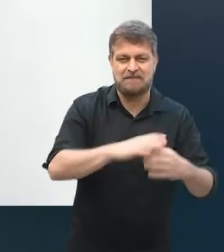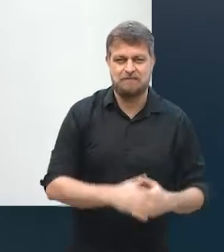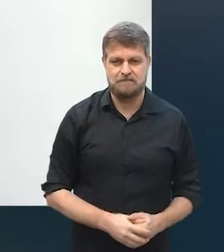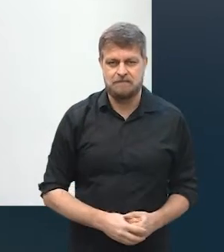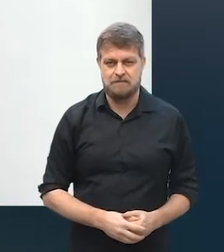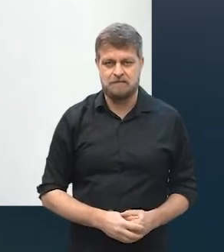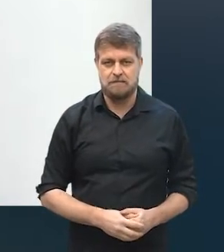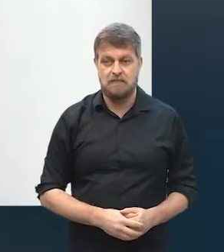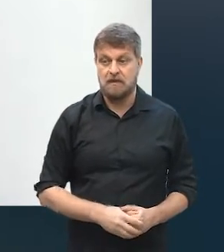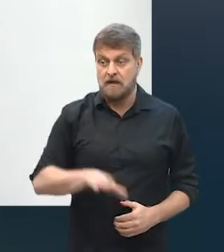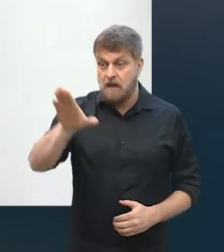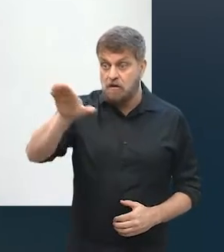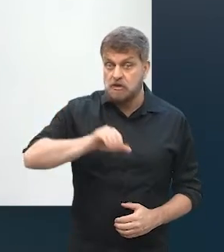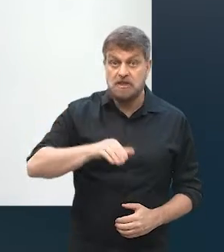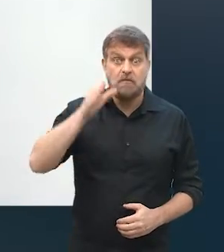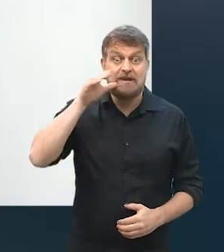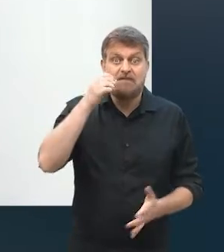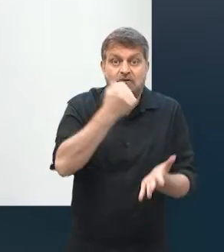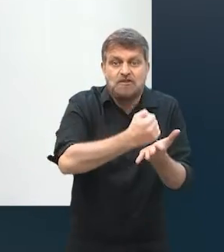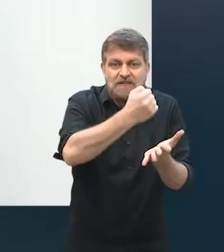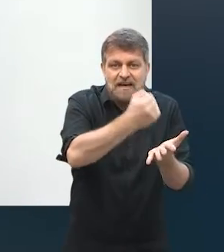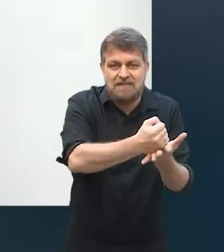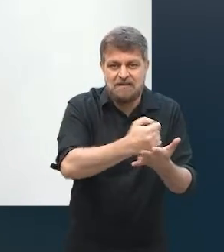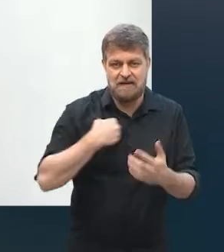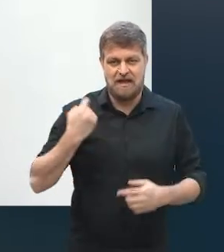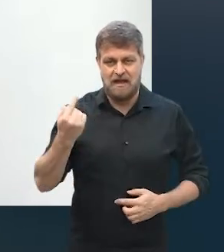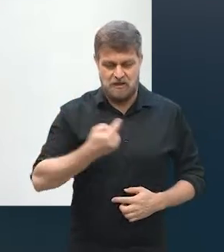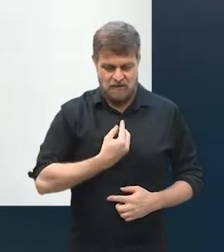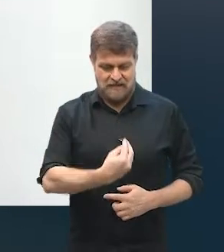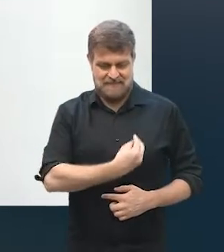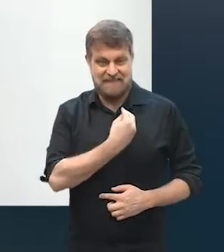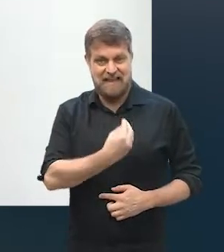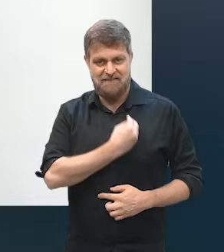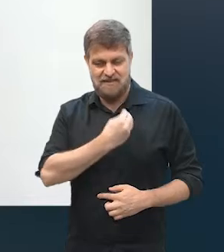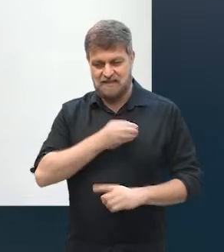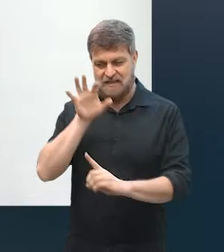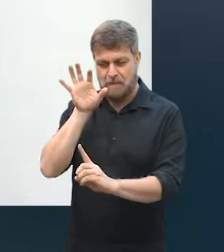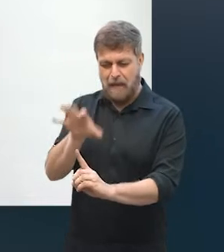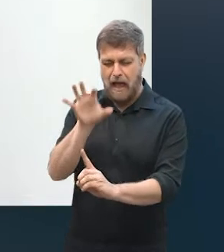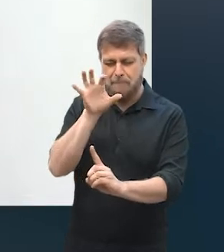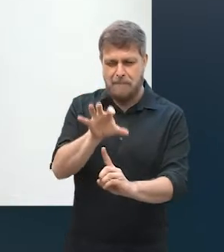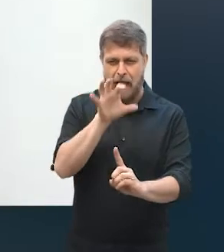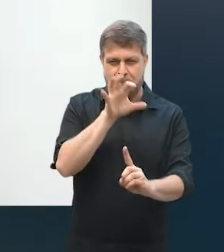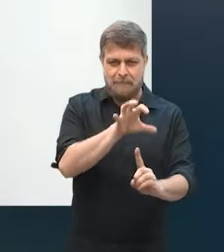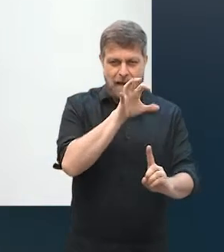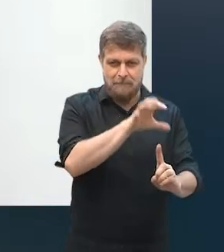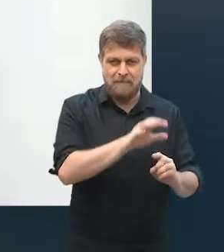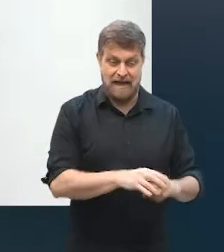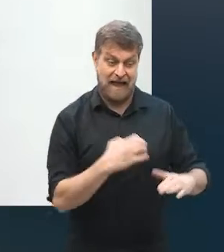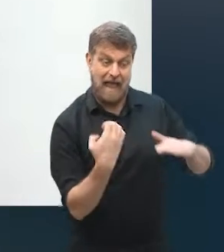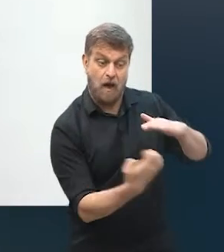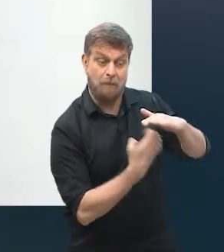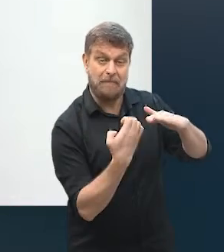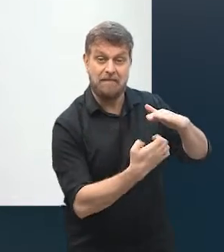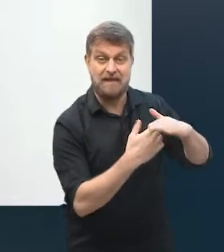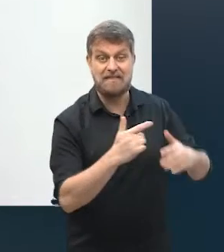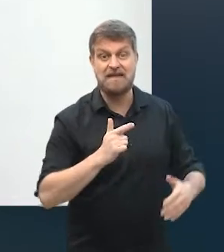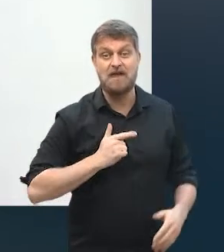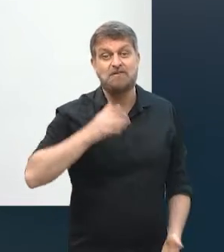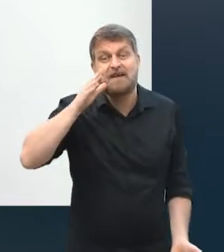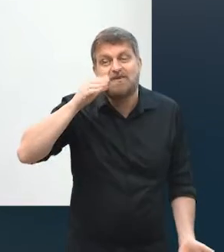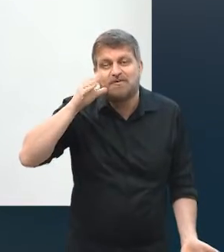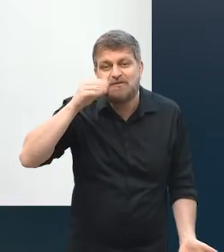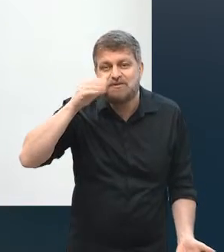entendeu? A gente emprega pessoas. A gente influencia na vida de pessoas que estão empregadas na nossa empresa. Então, assim,